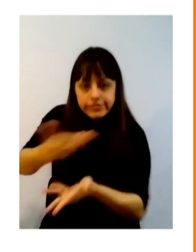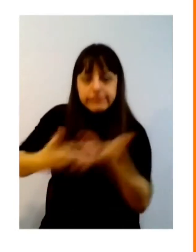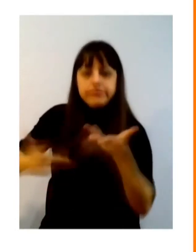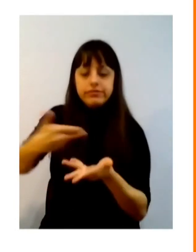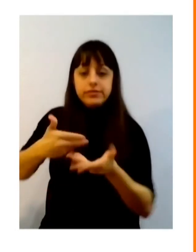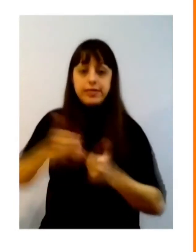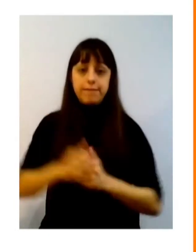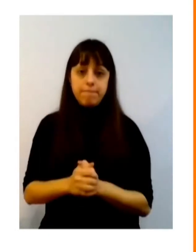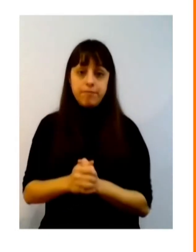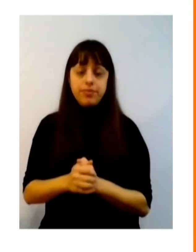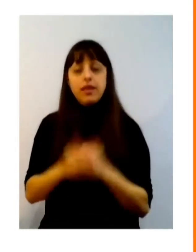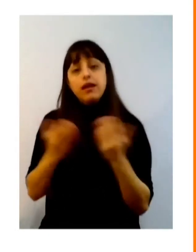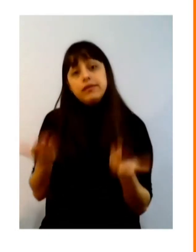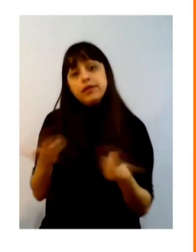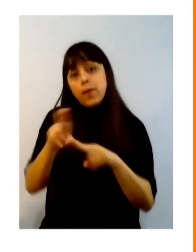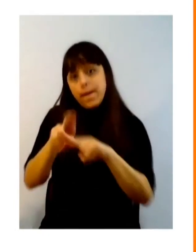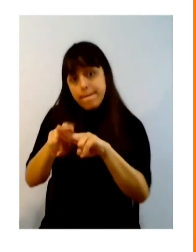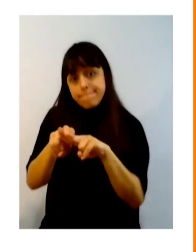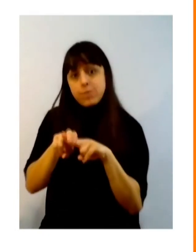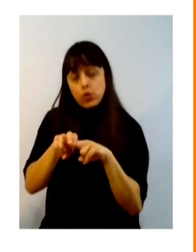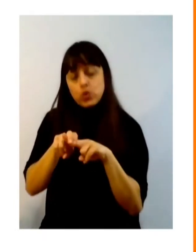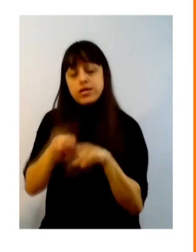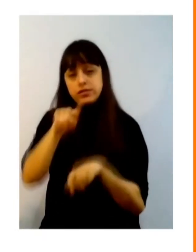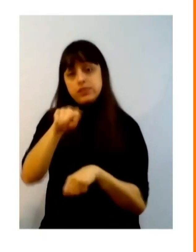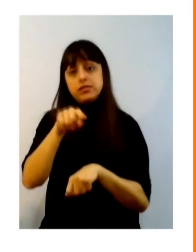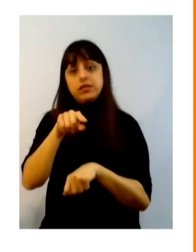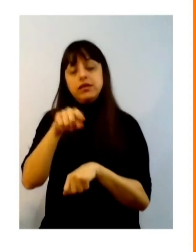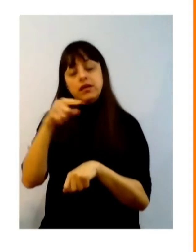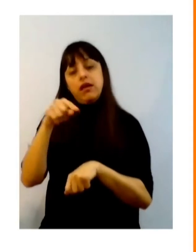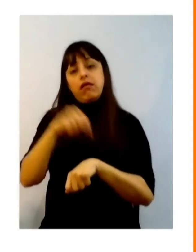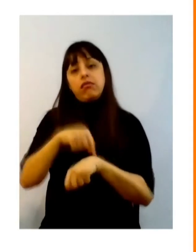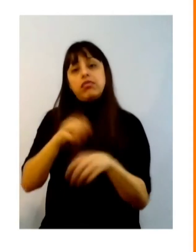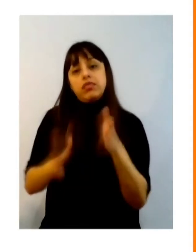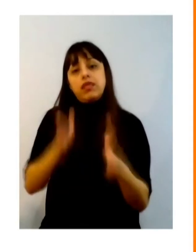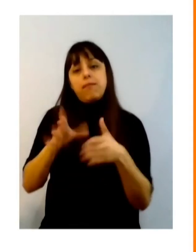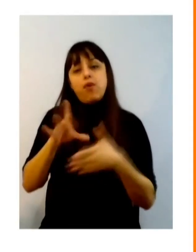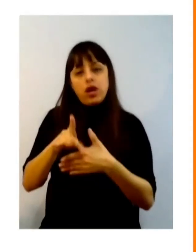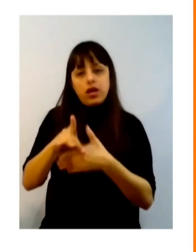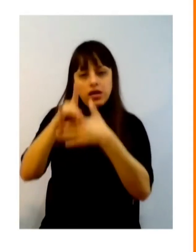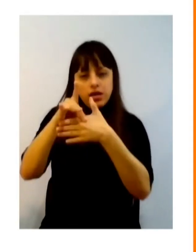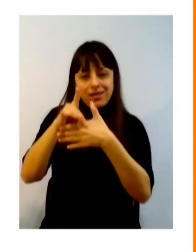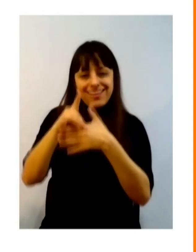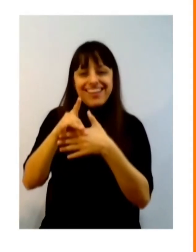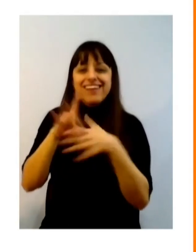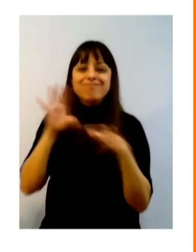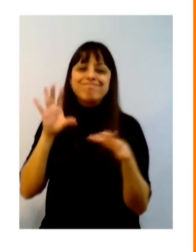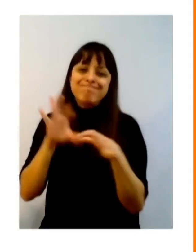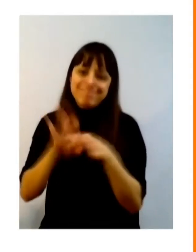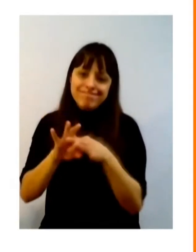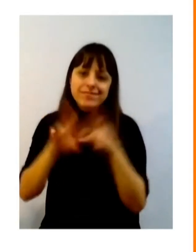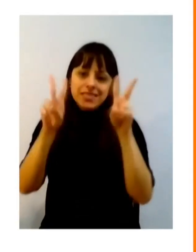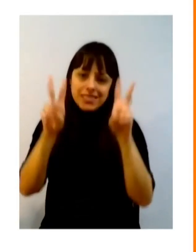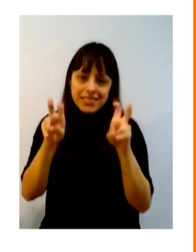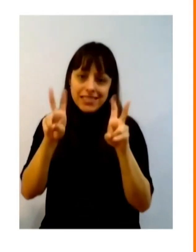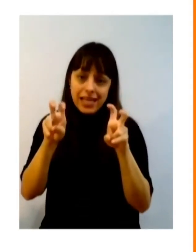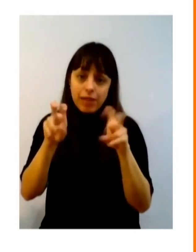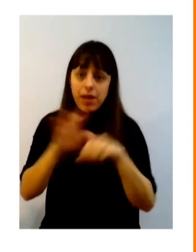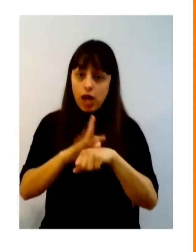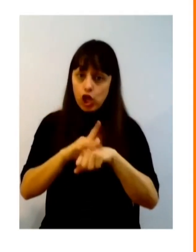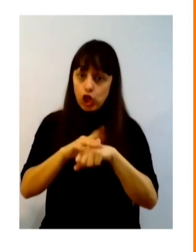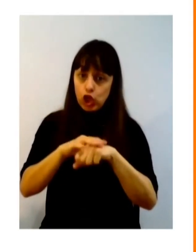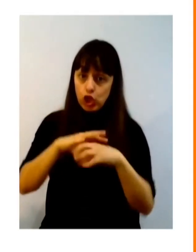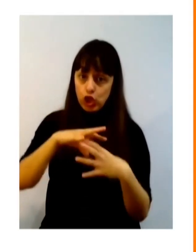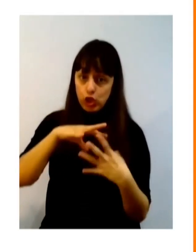então eu acho que esse é o momento para novas lideranças analisar o seu sistema de liderança dentro de uma pandemia